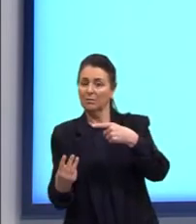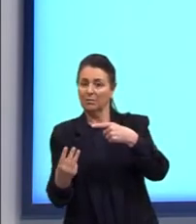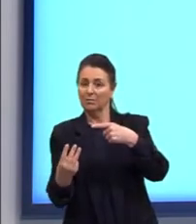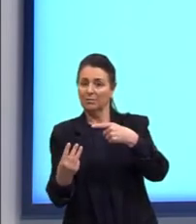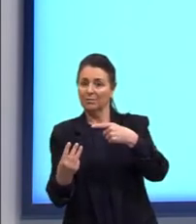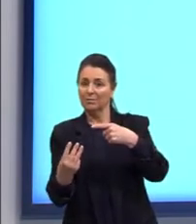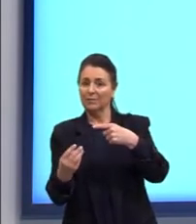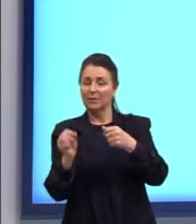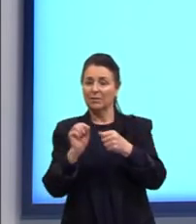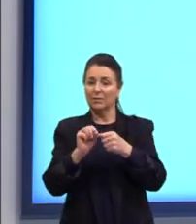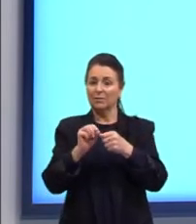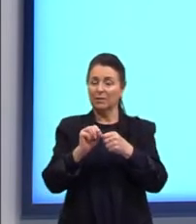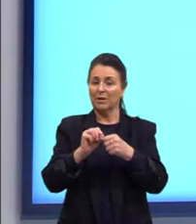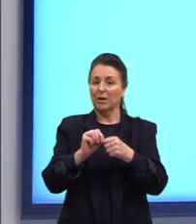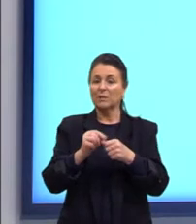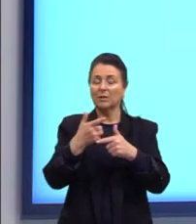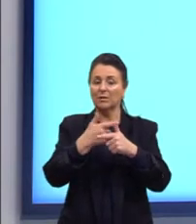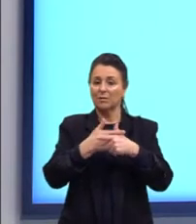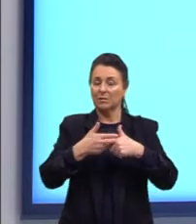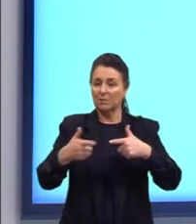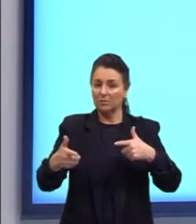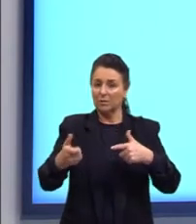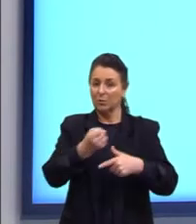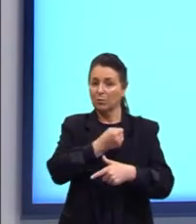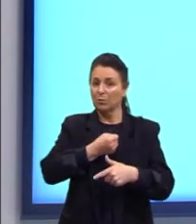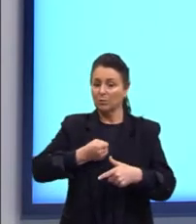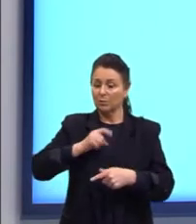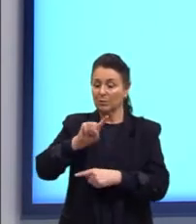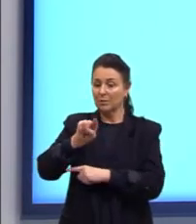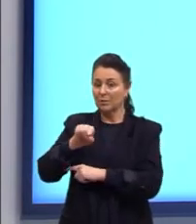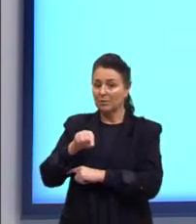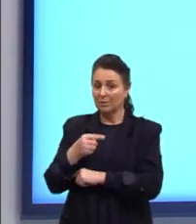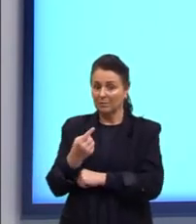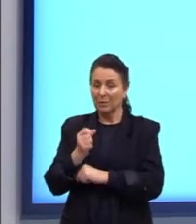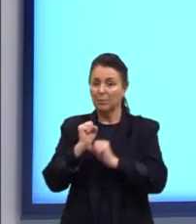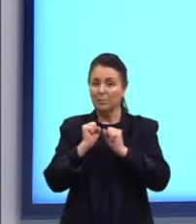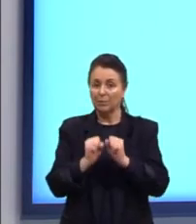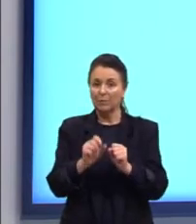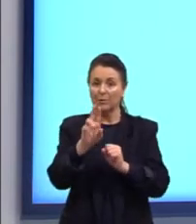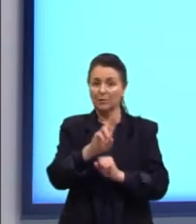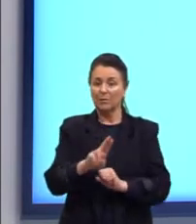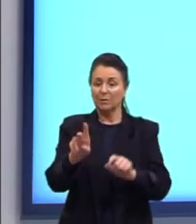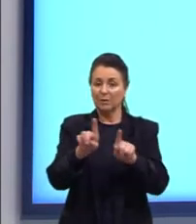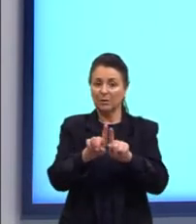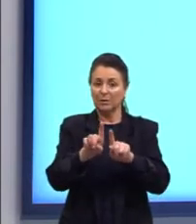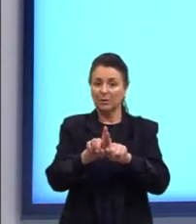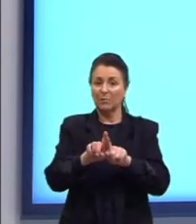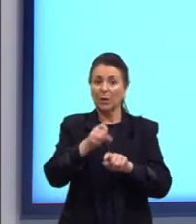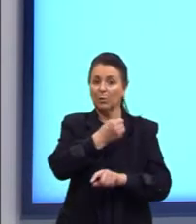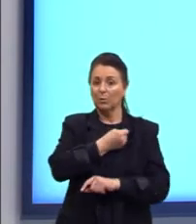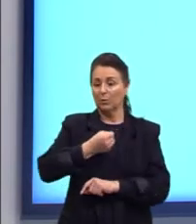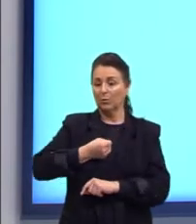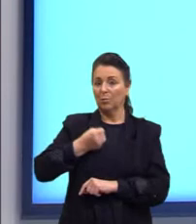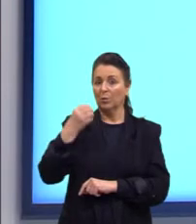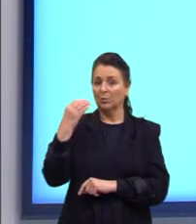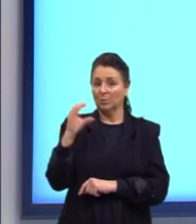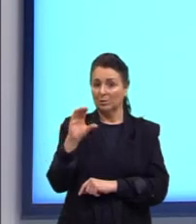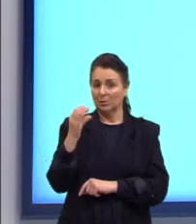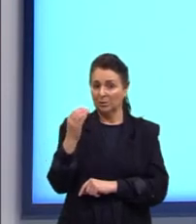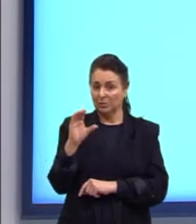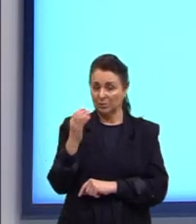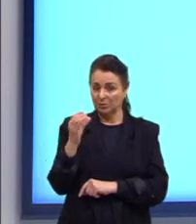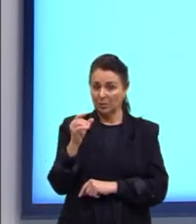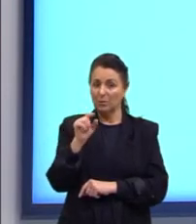fazer a conta de divisão com os números decimais, podemos até utilizar uma notação científica, que vocês